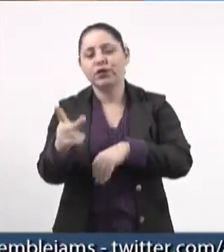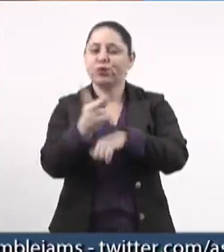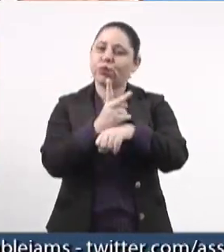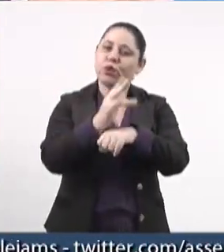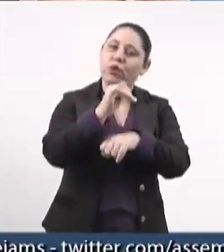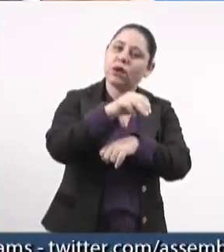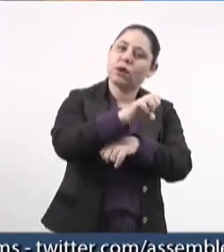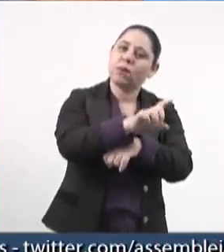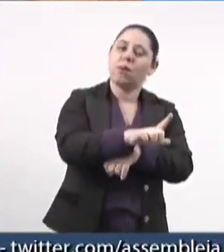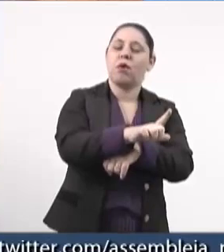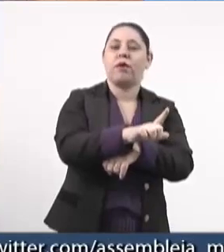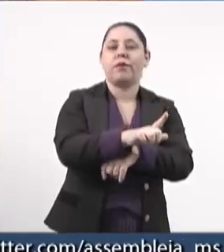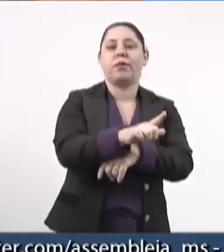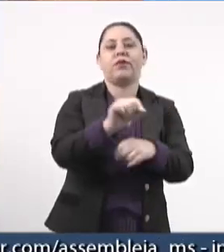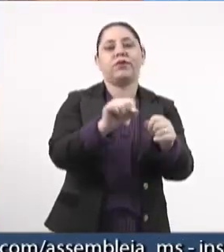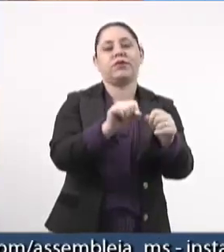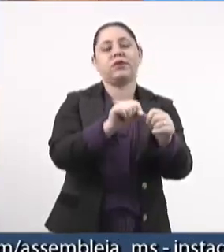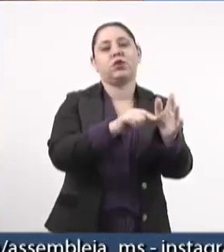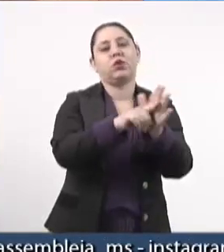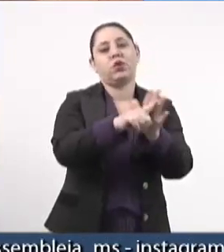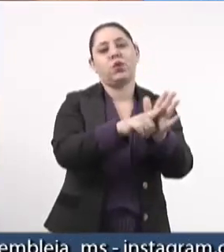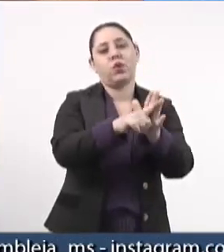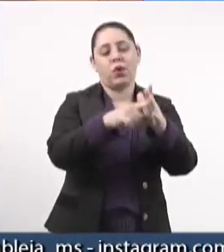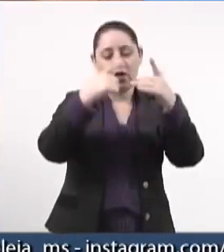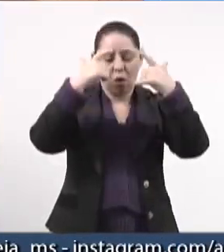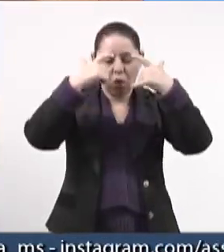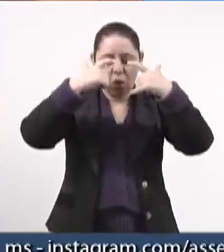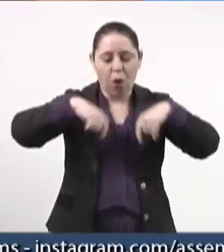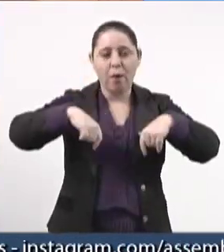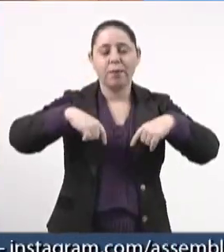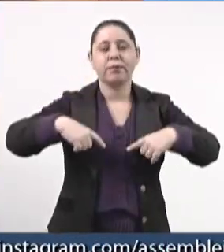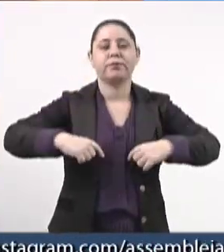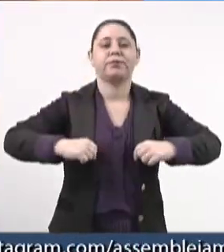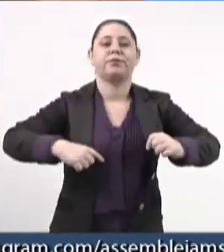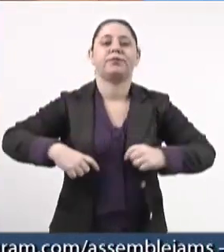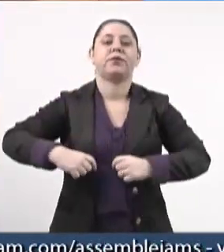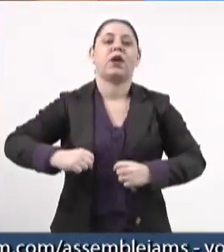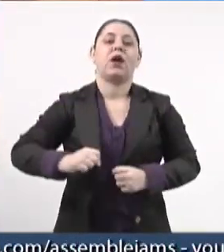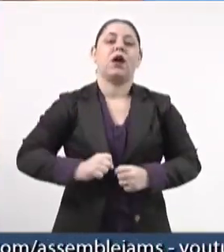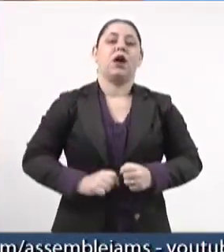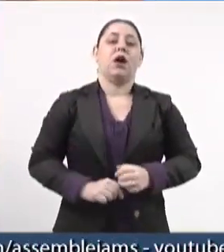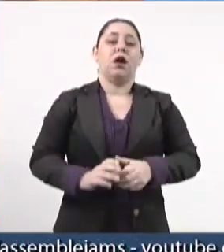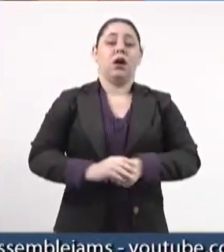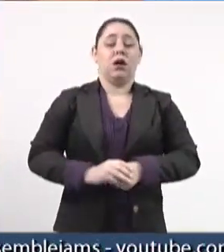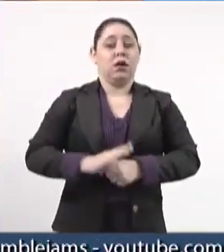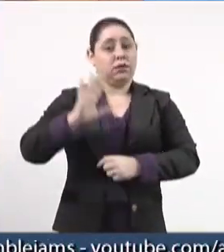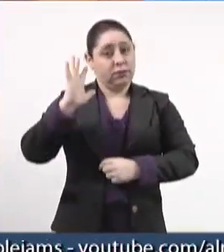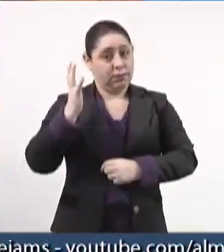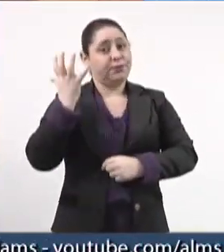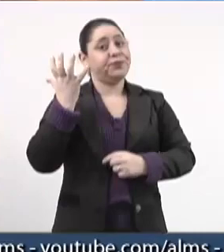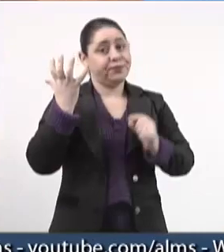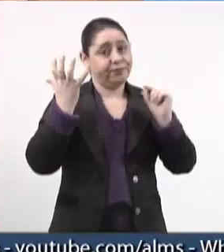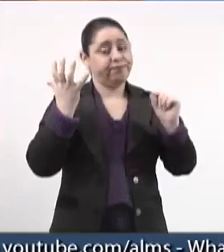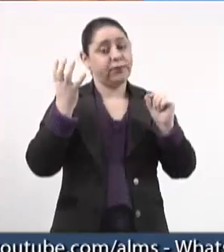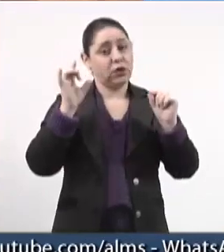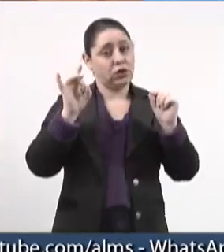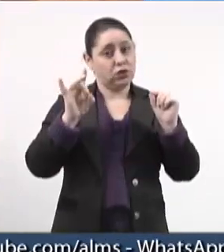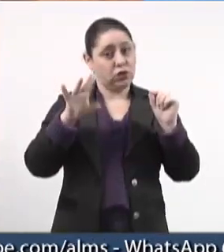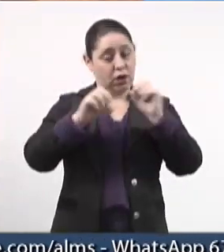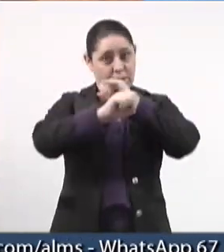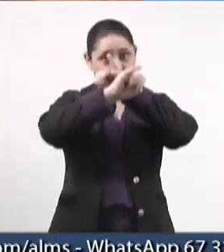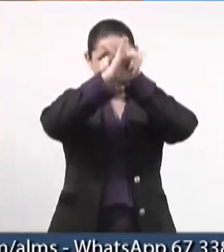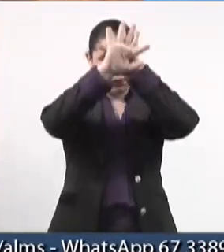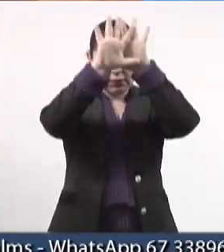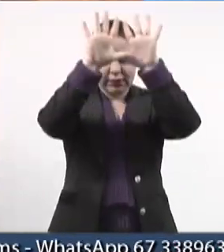IMOL para a realização do exame de corpo de delito. Acontece que, só para deixar